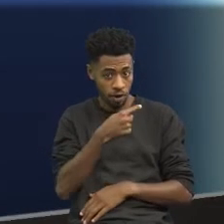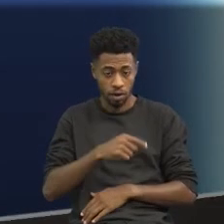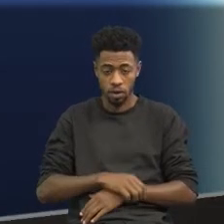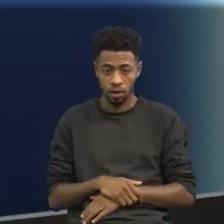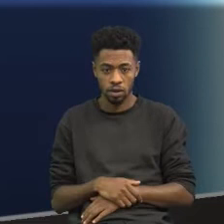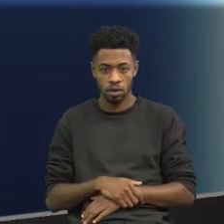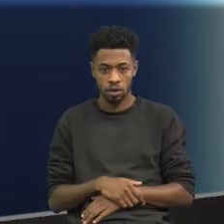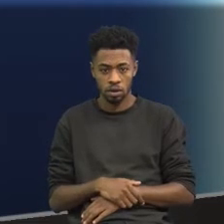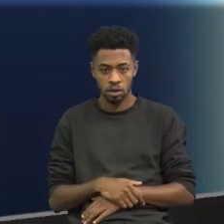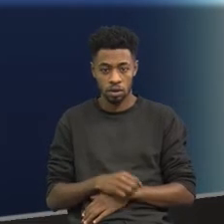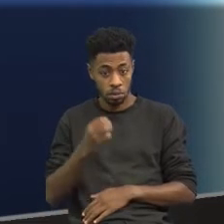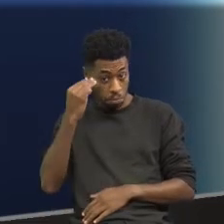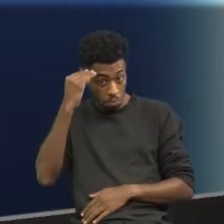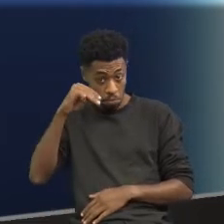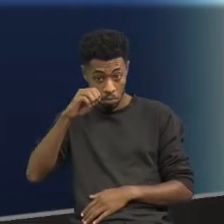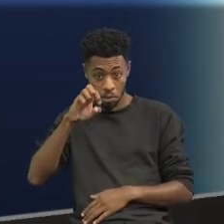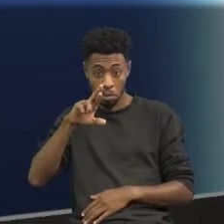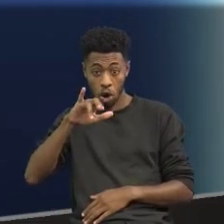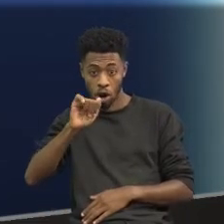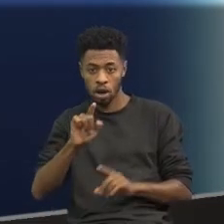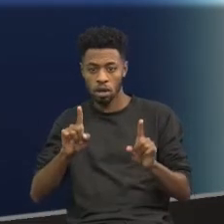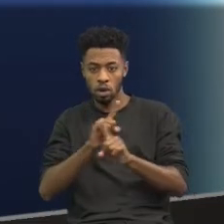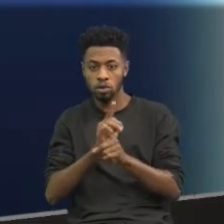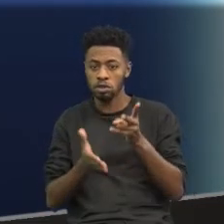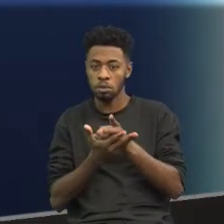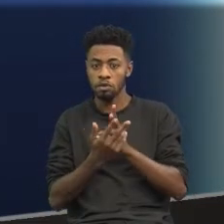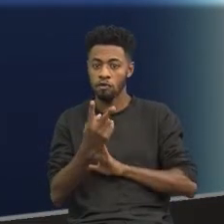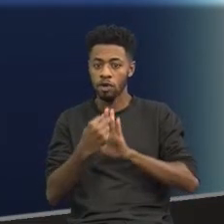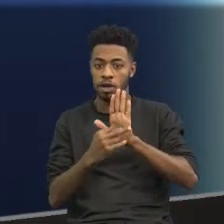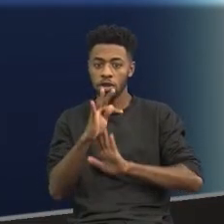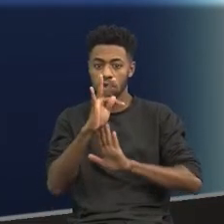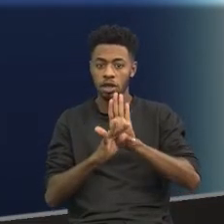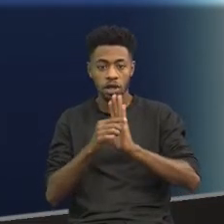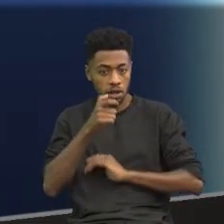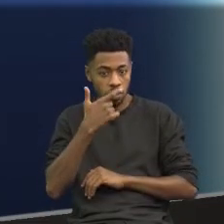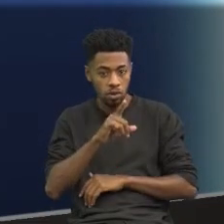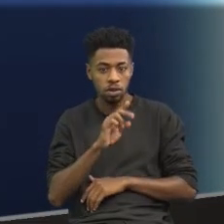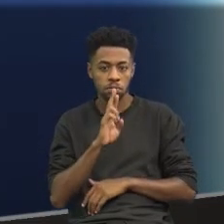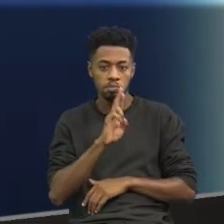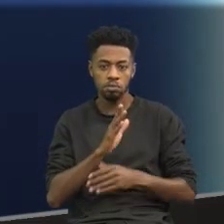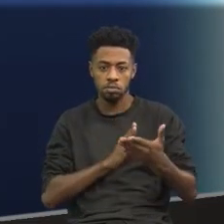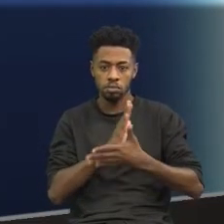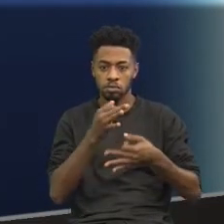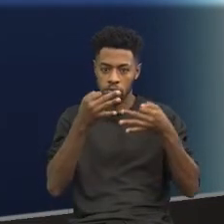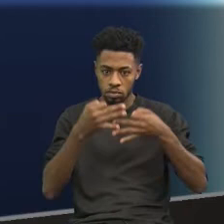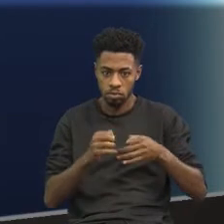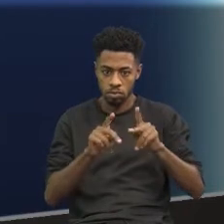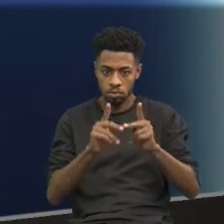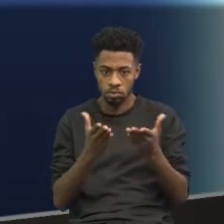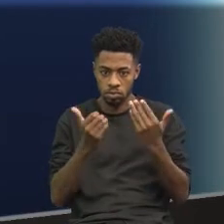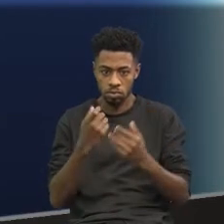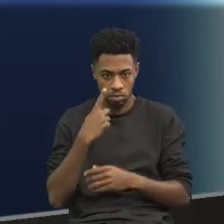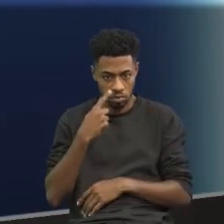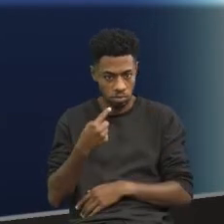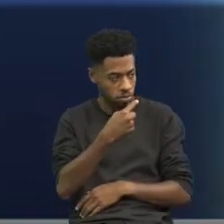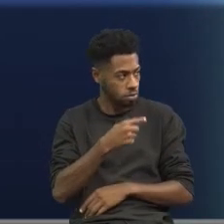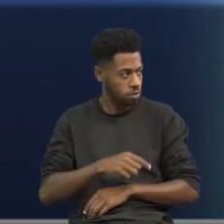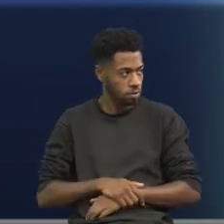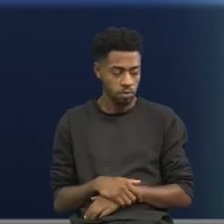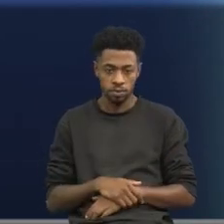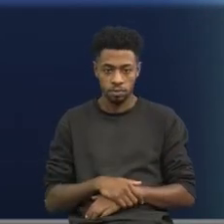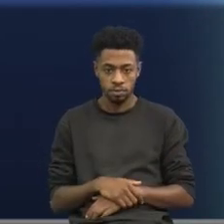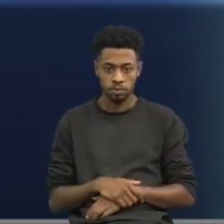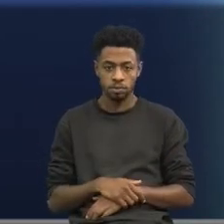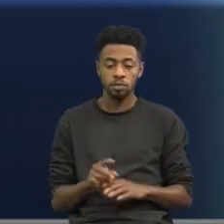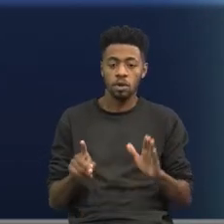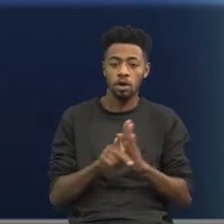Não vai de memória, sempre olha no texto porque garante o acerto da resposta, tá bem? Então, olhem só a questão. De acordo